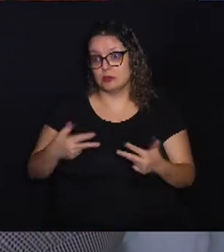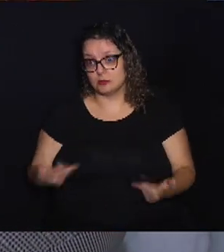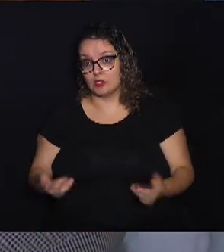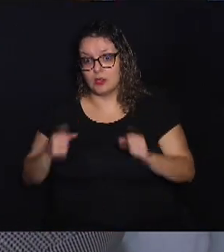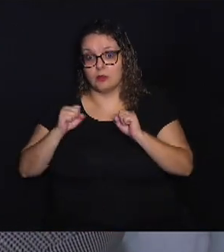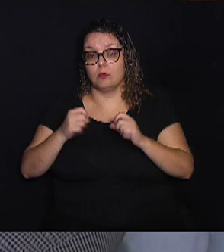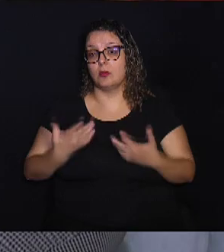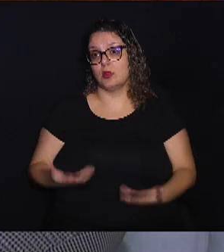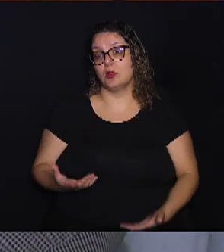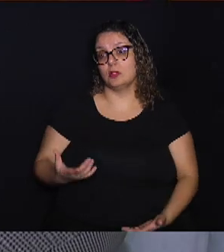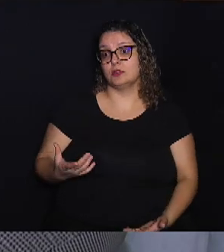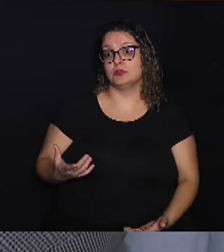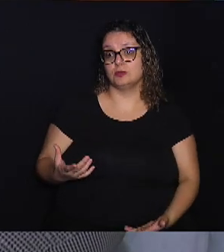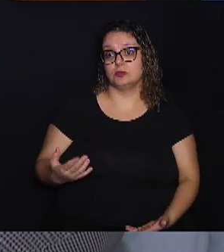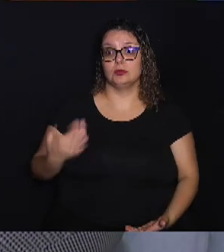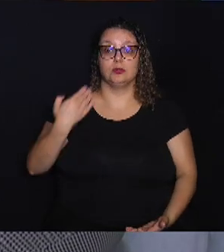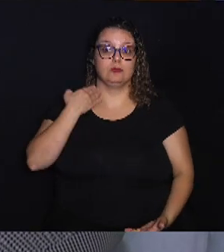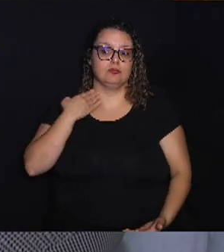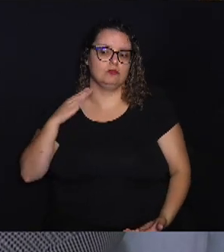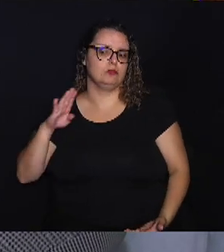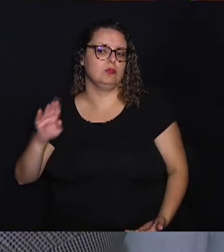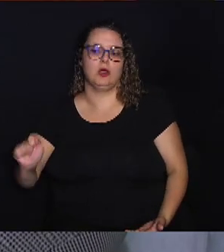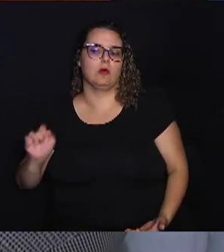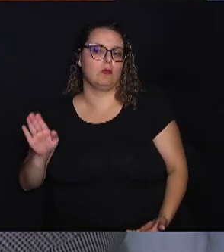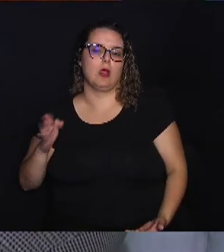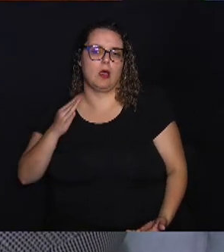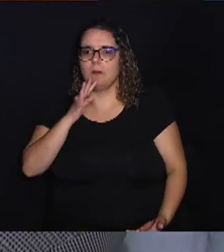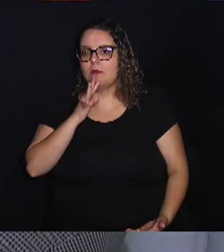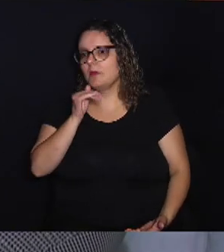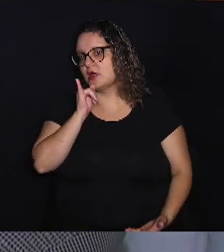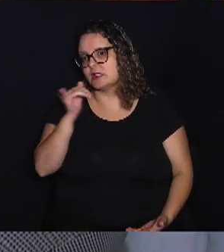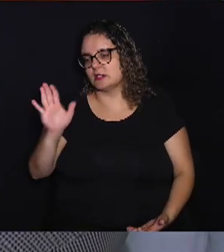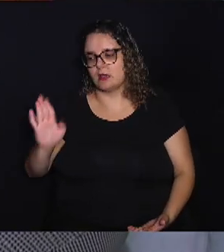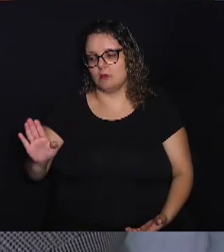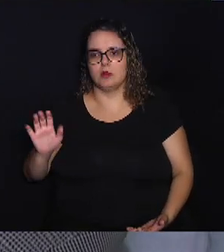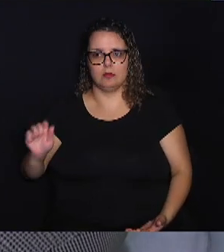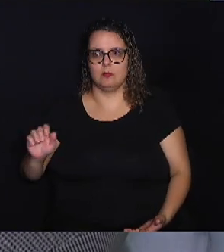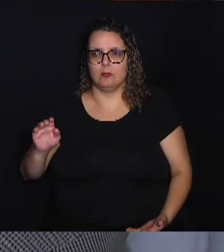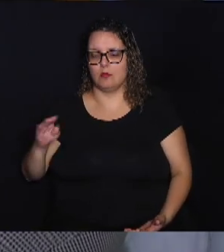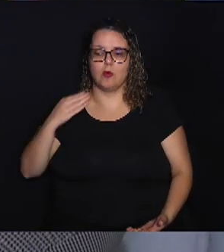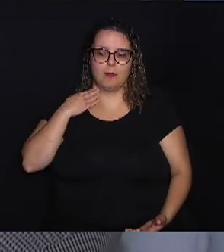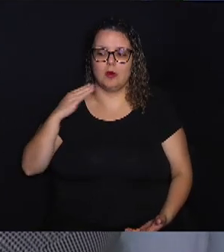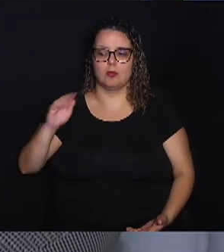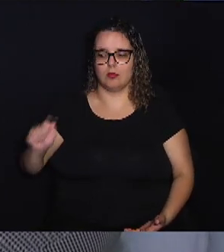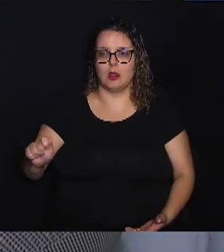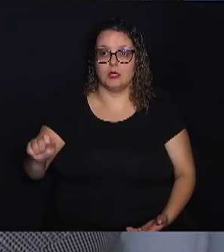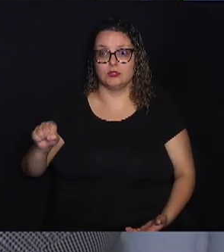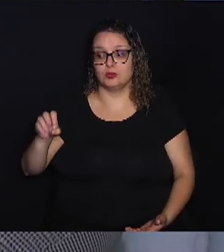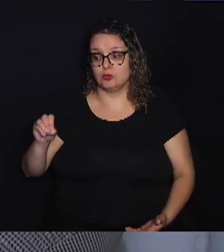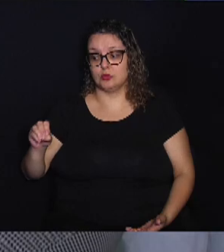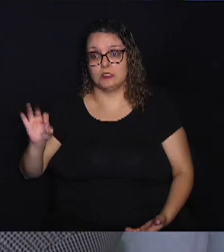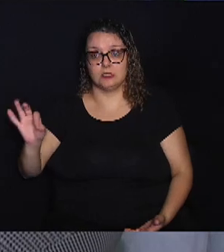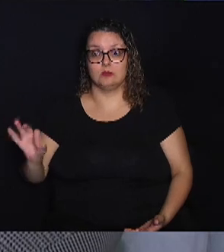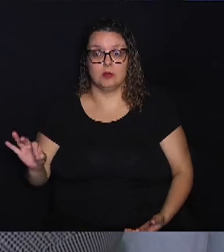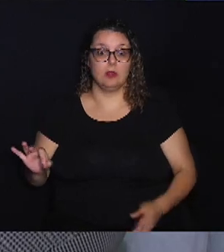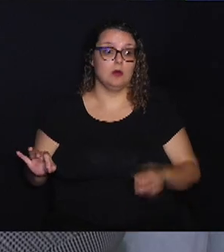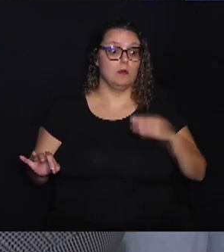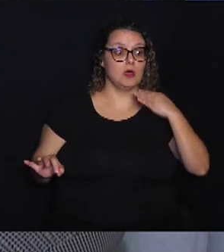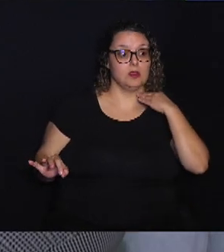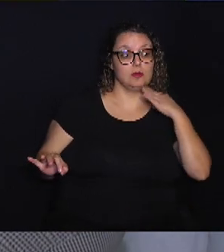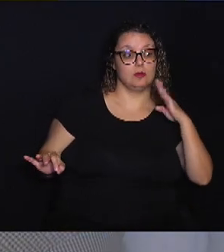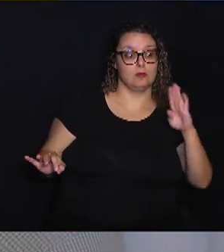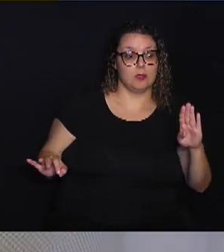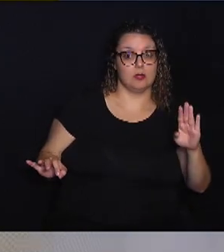possa ser que você, num banco A, você tenha uma LCA de 80%. Mas no banco B, você encontra uma